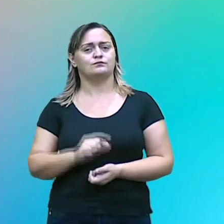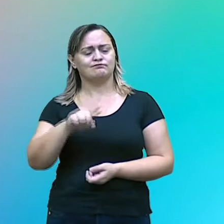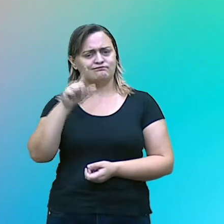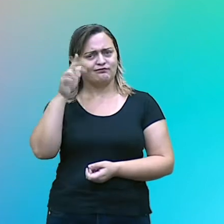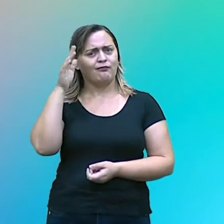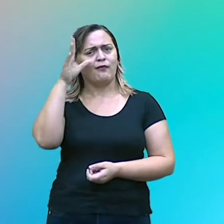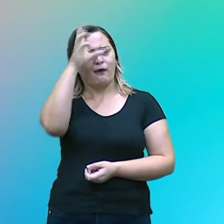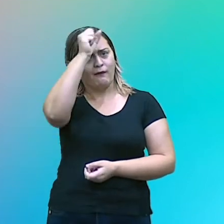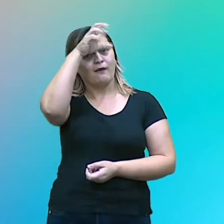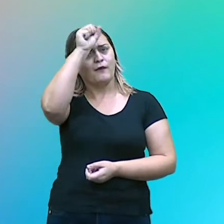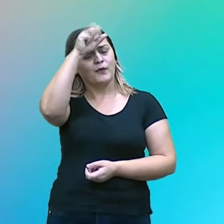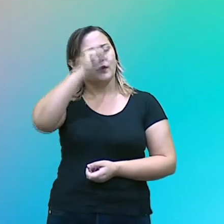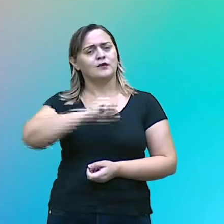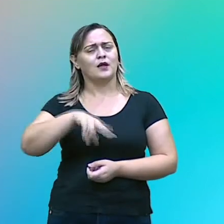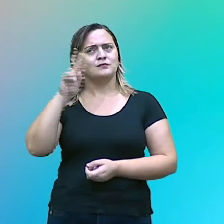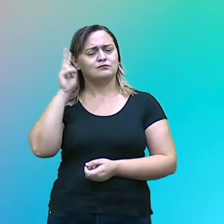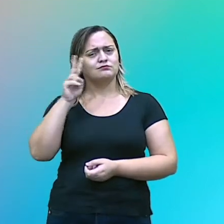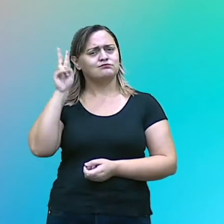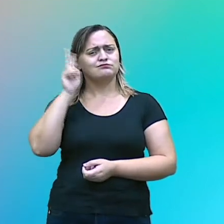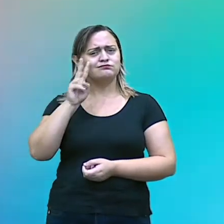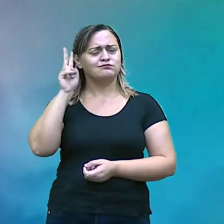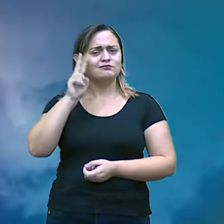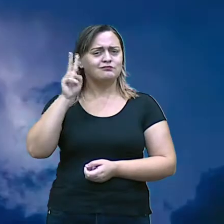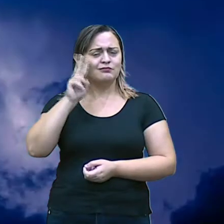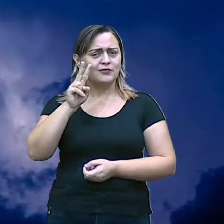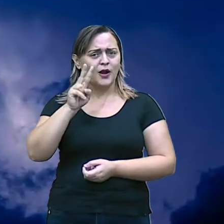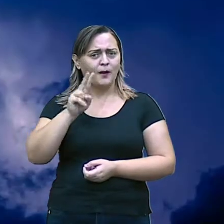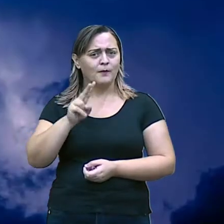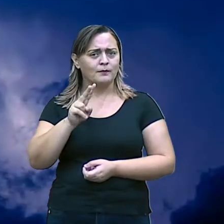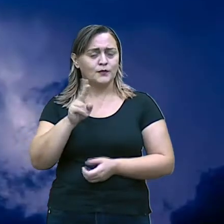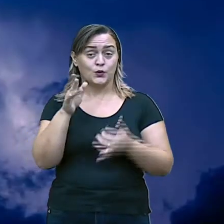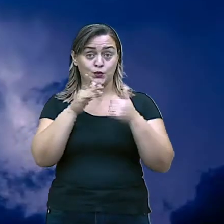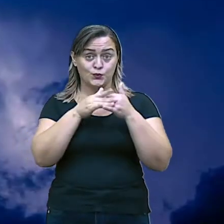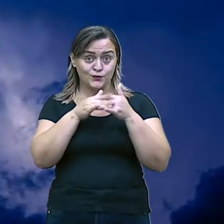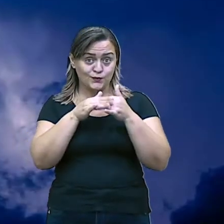mesmo, vai lá no YouTube, dá uma revisada nesses conteúdos.